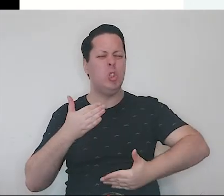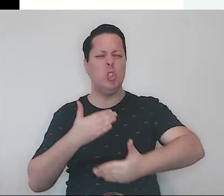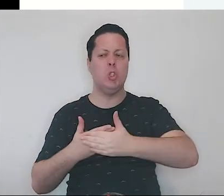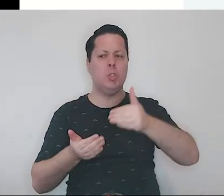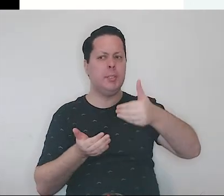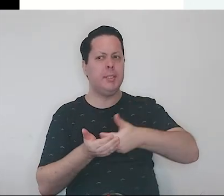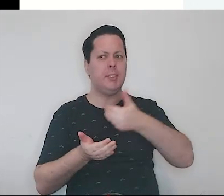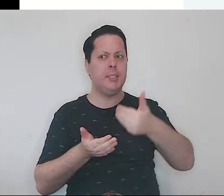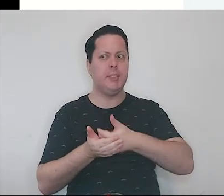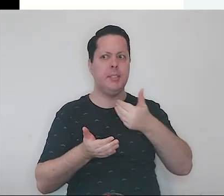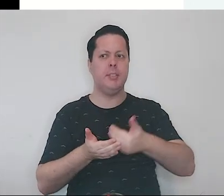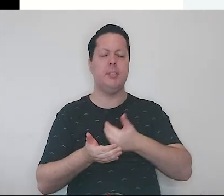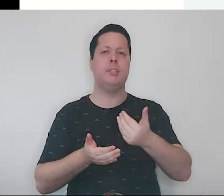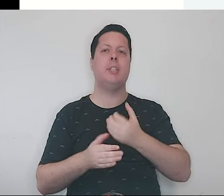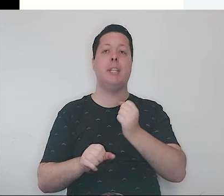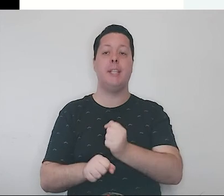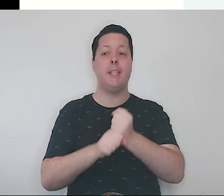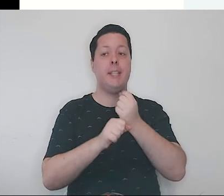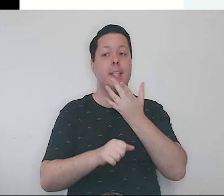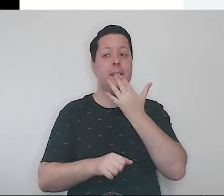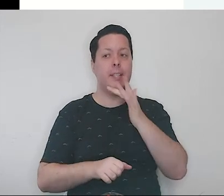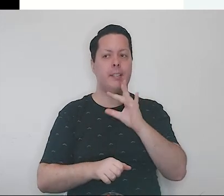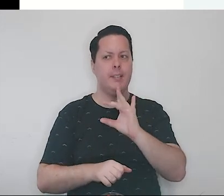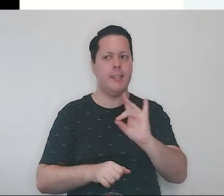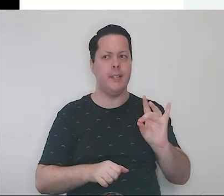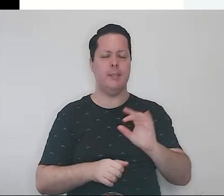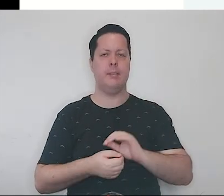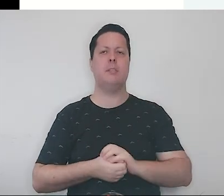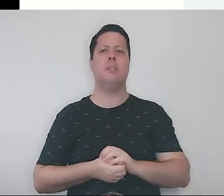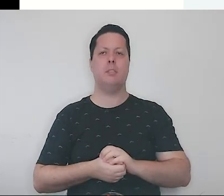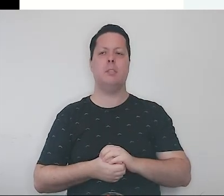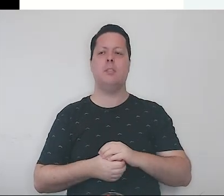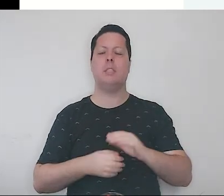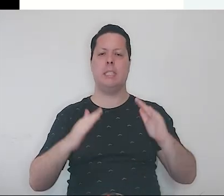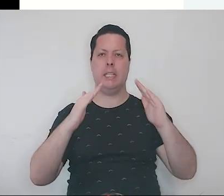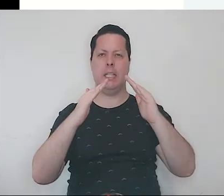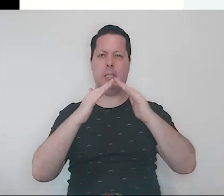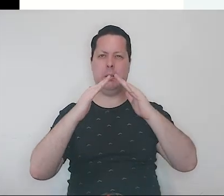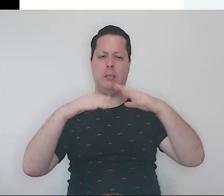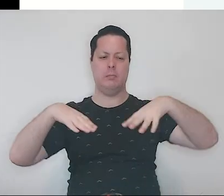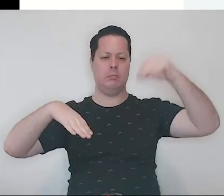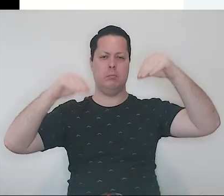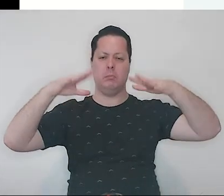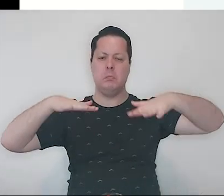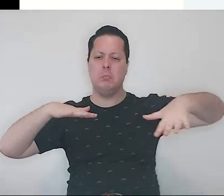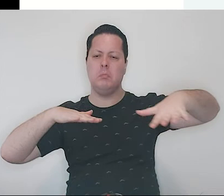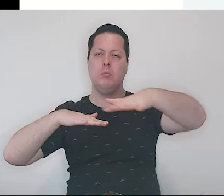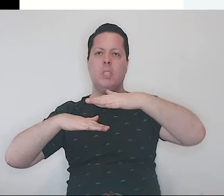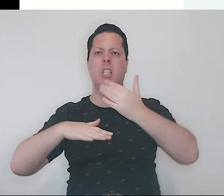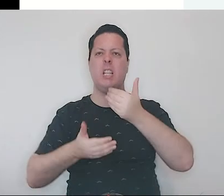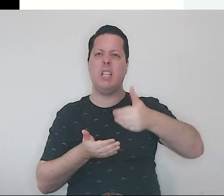inhame. manda colocar no pátio do palácio uma quantidade enorme de inhame